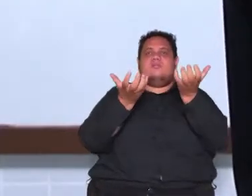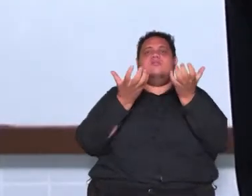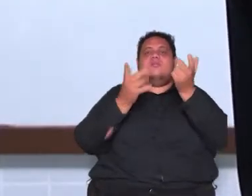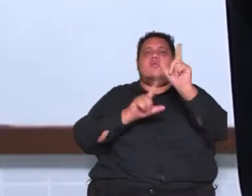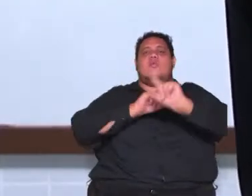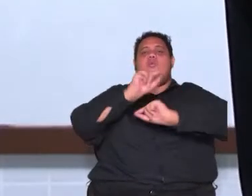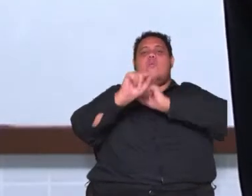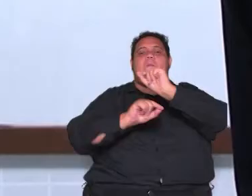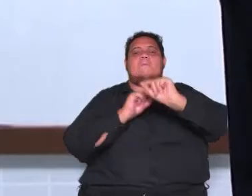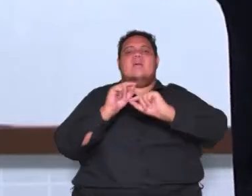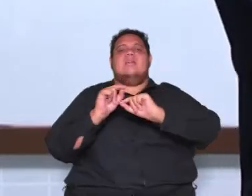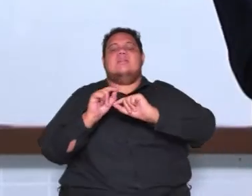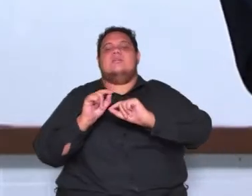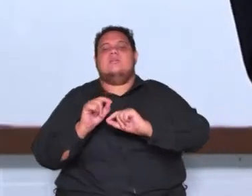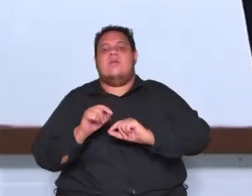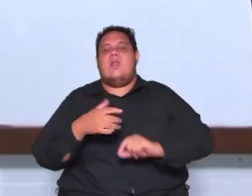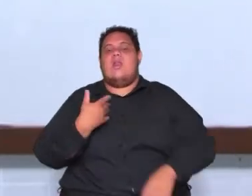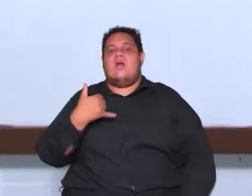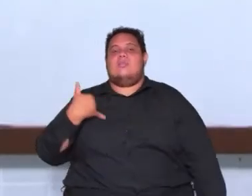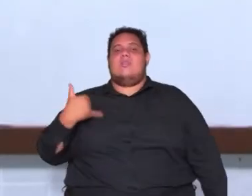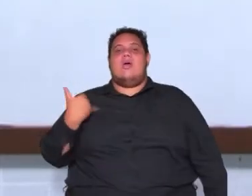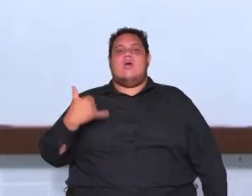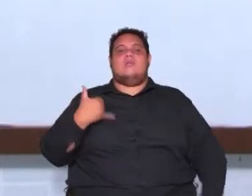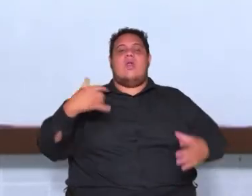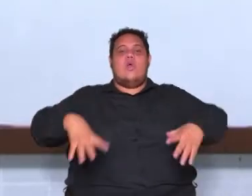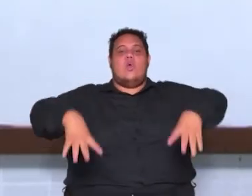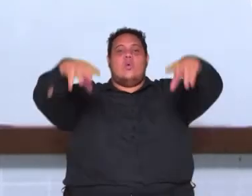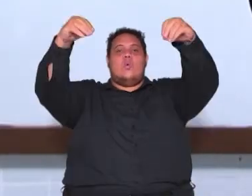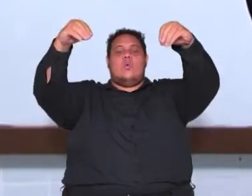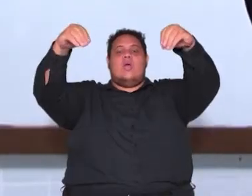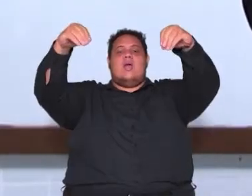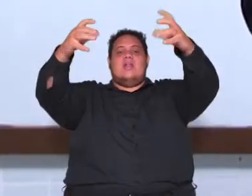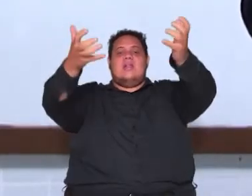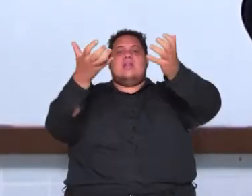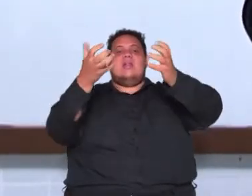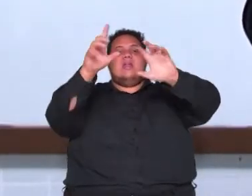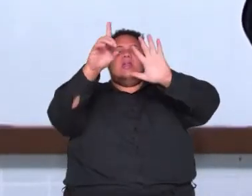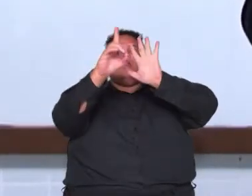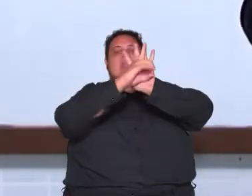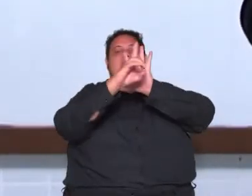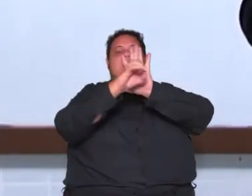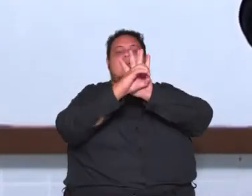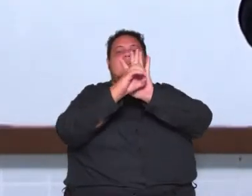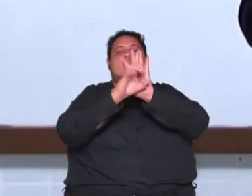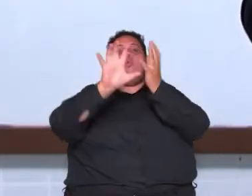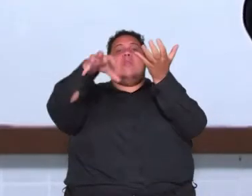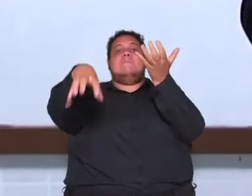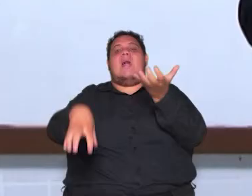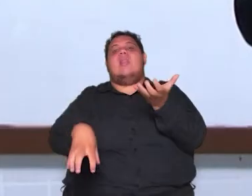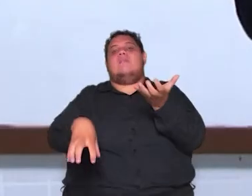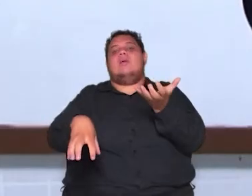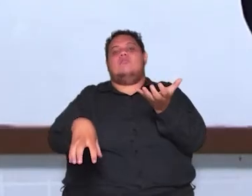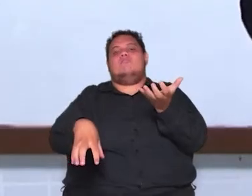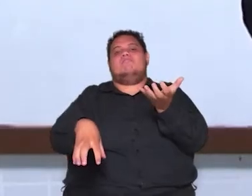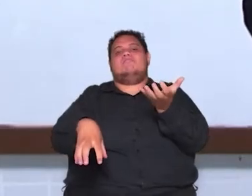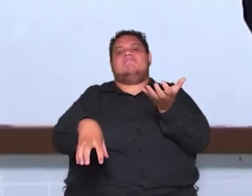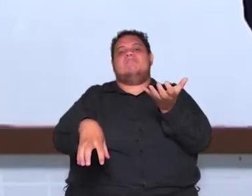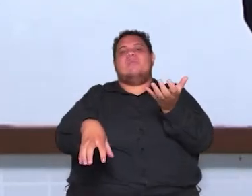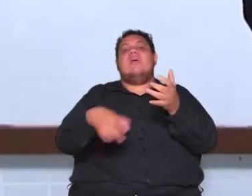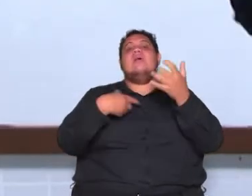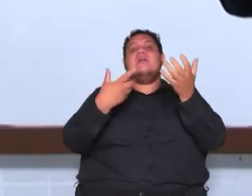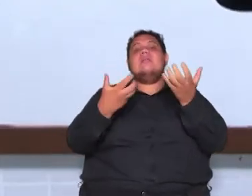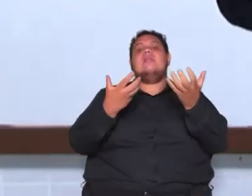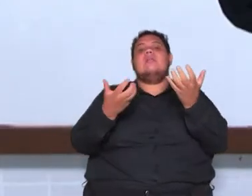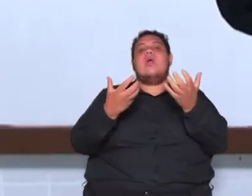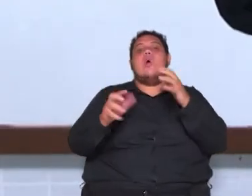forma era a monarquia parlamentar que o seu país já vivia né a monarquia parlamentar